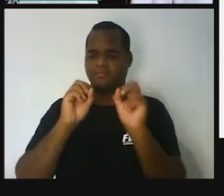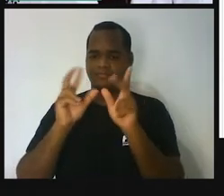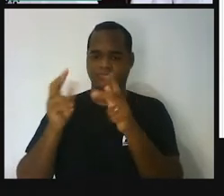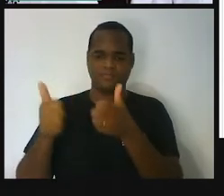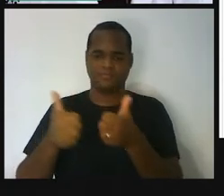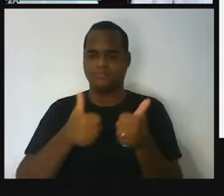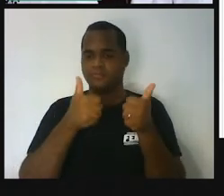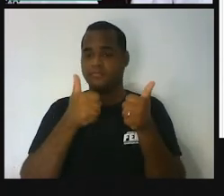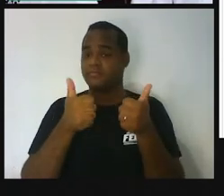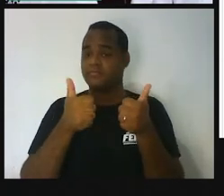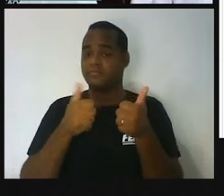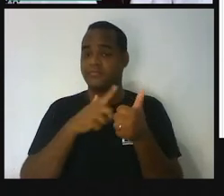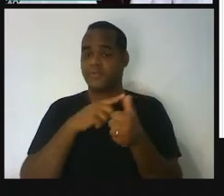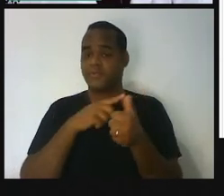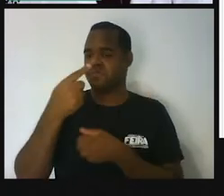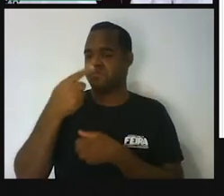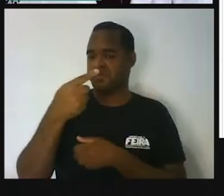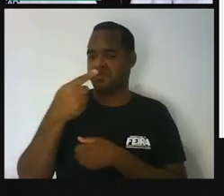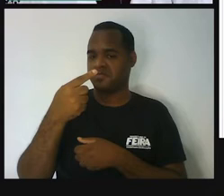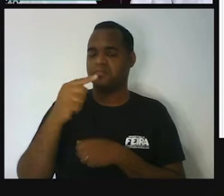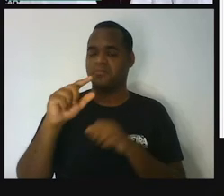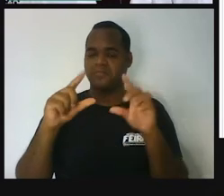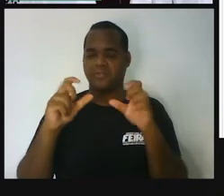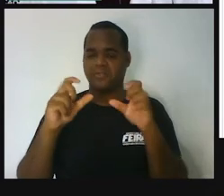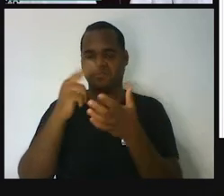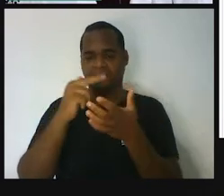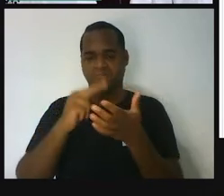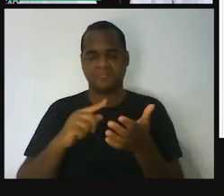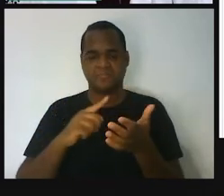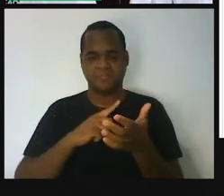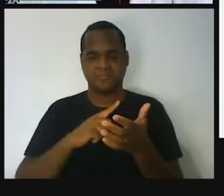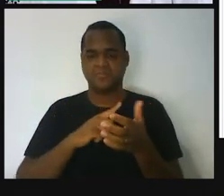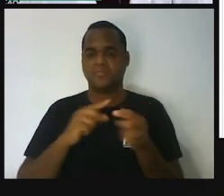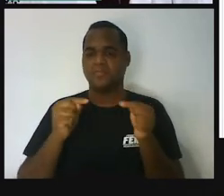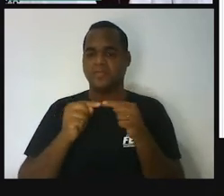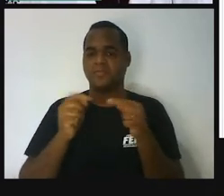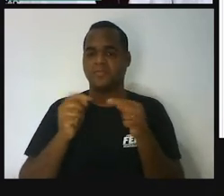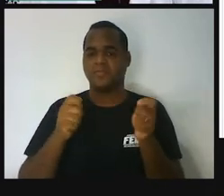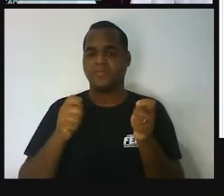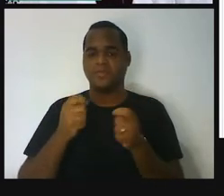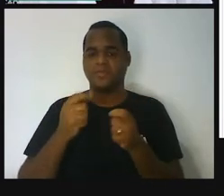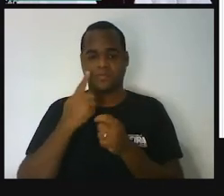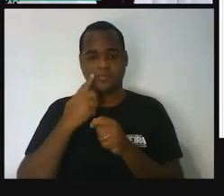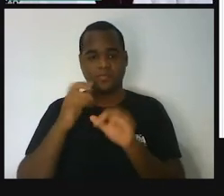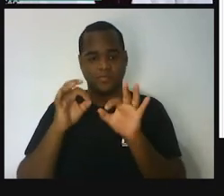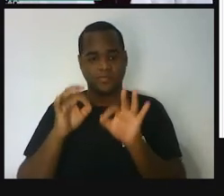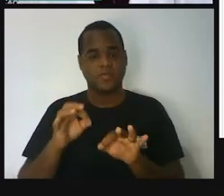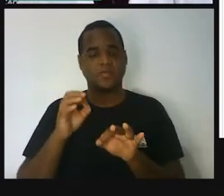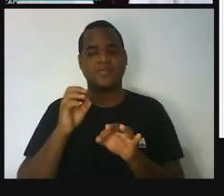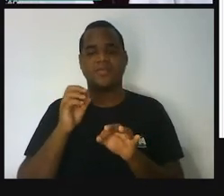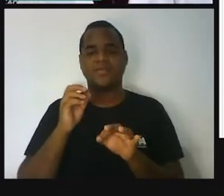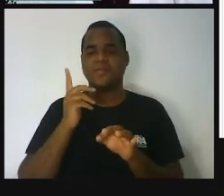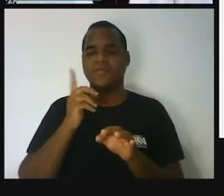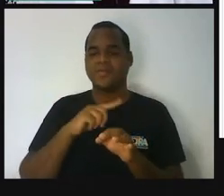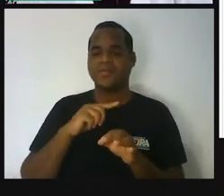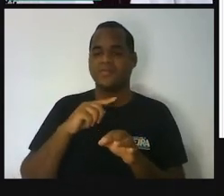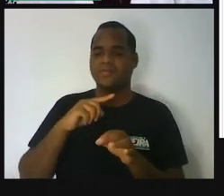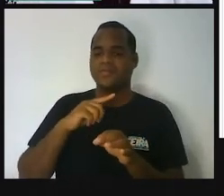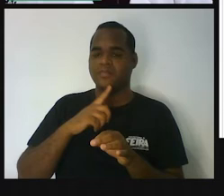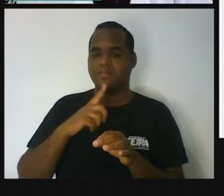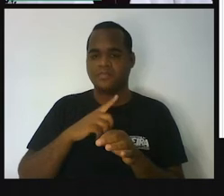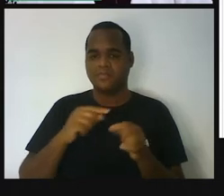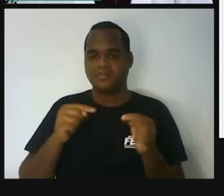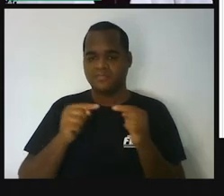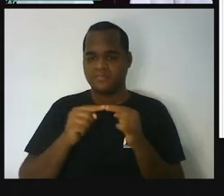então essa é a primeira figura bidimensional que eu consegui enxergar aqui nesse